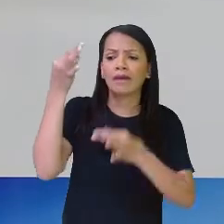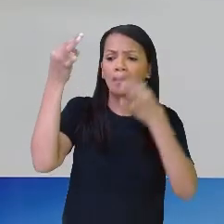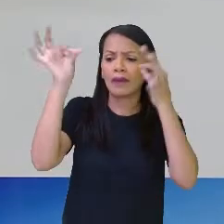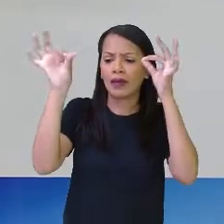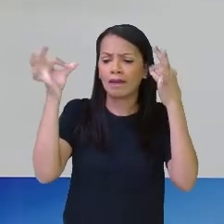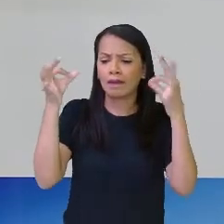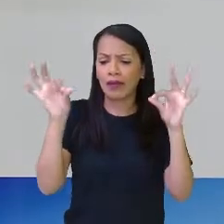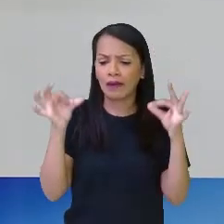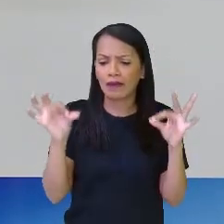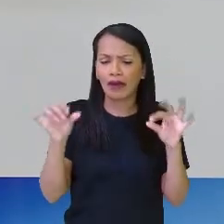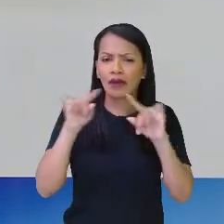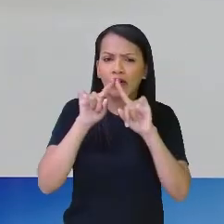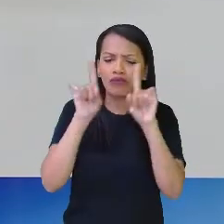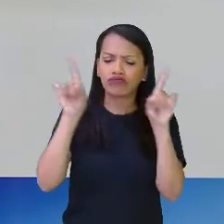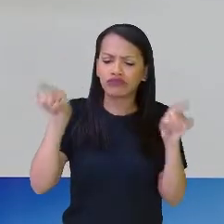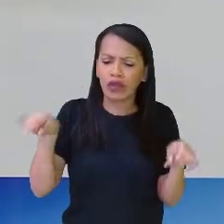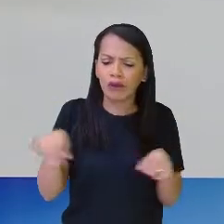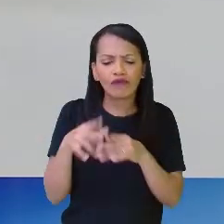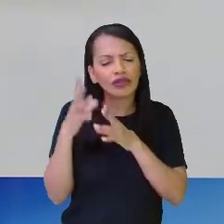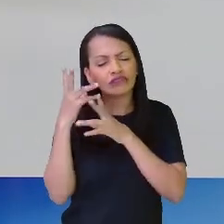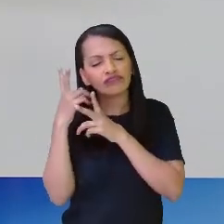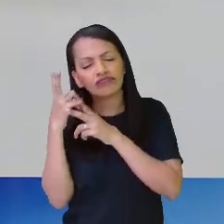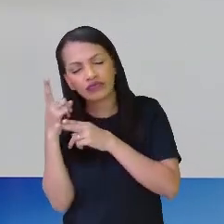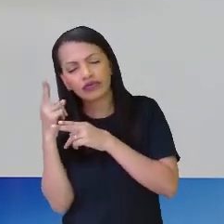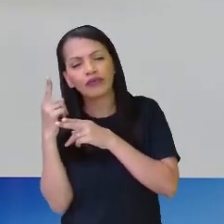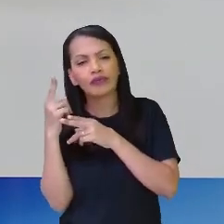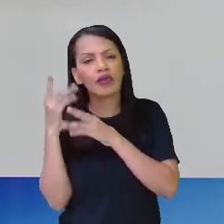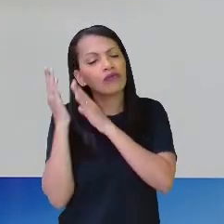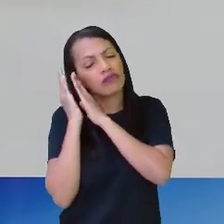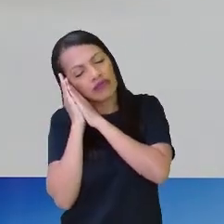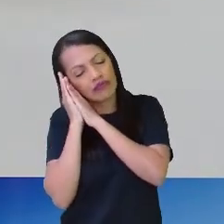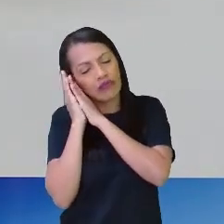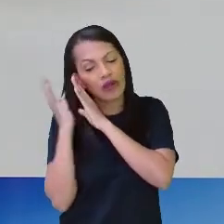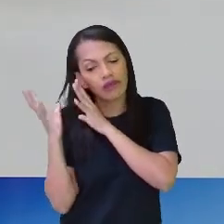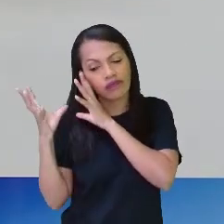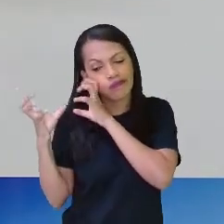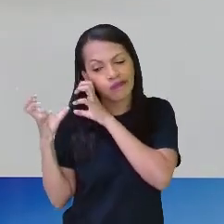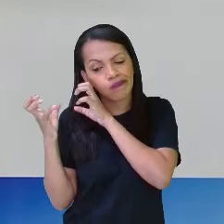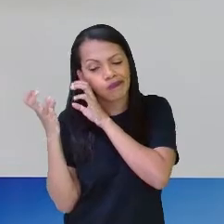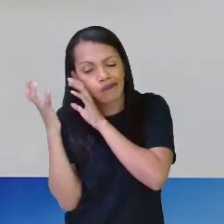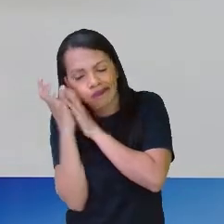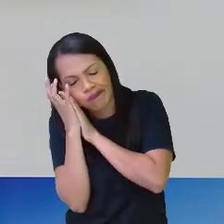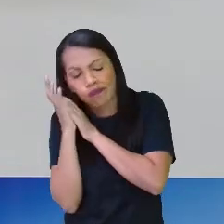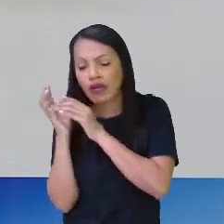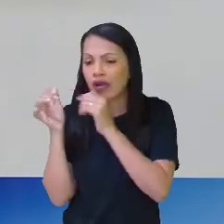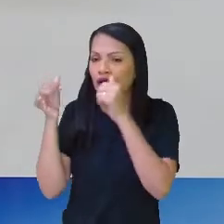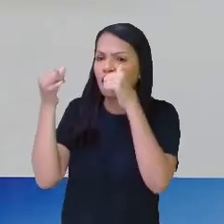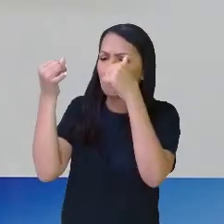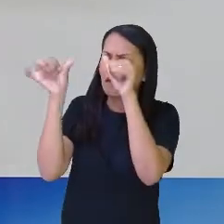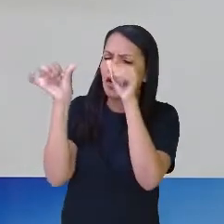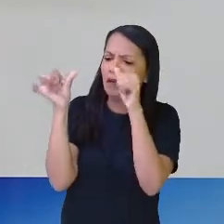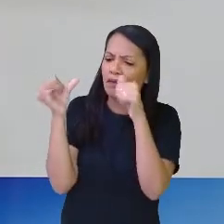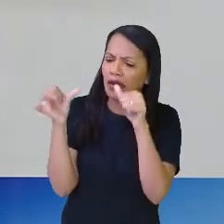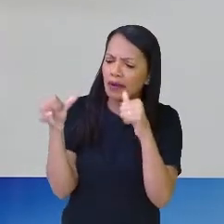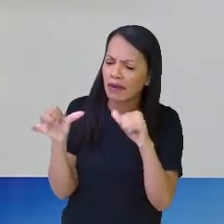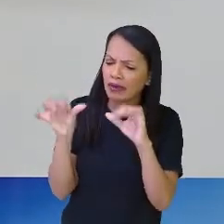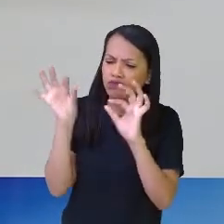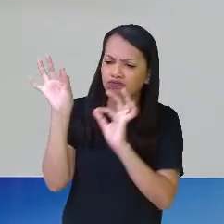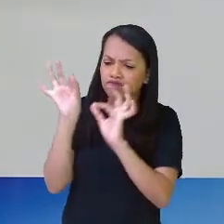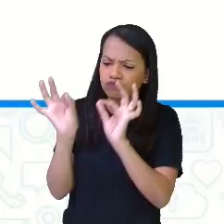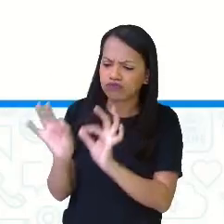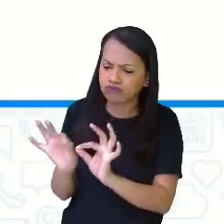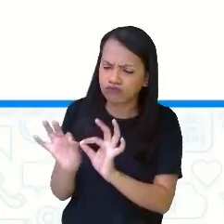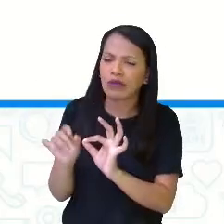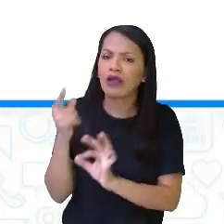almofada, o meio dessas rosas. Então, gente, quantas rosas serão usadas? Vocês estão vendo aí na tela